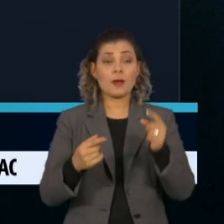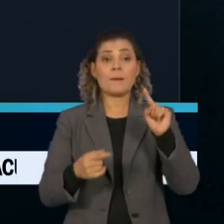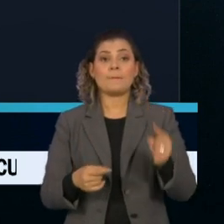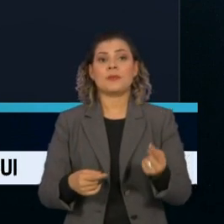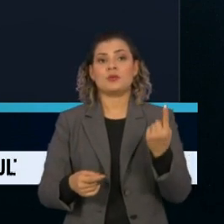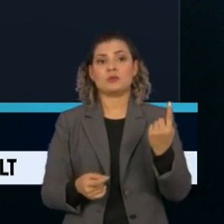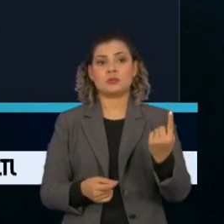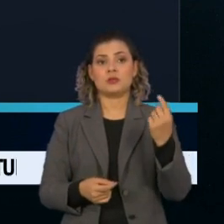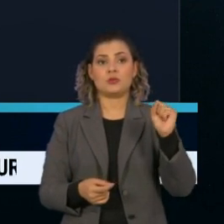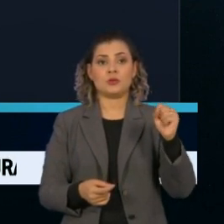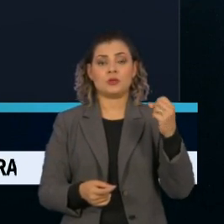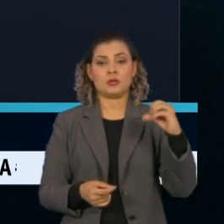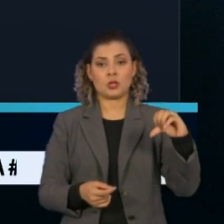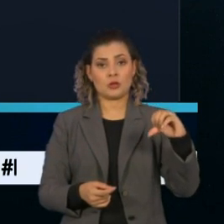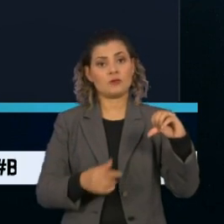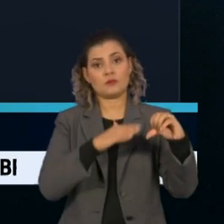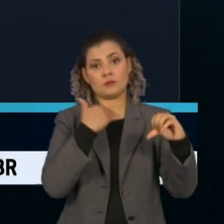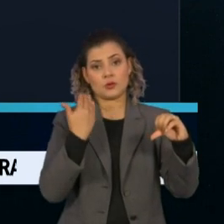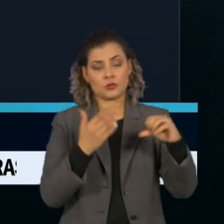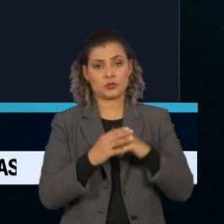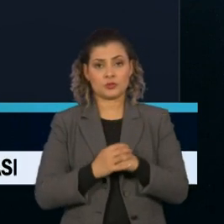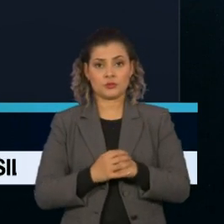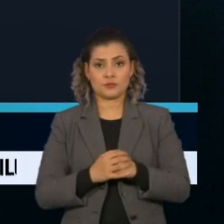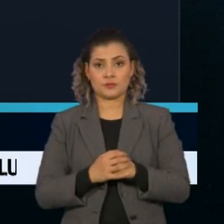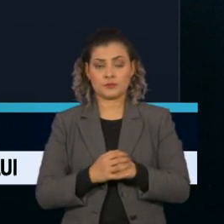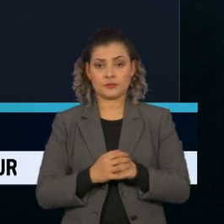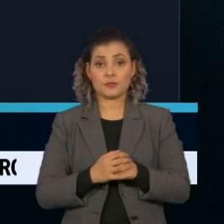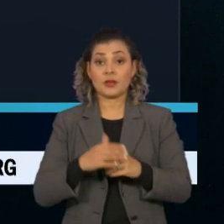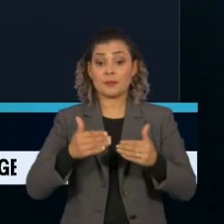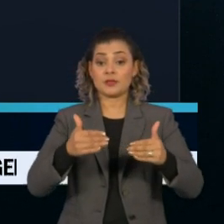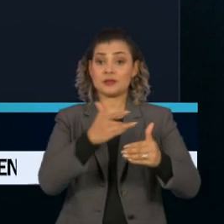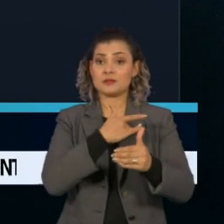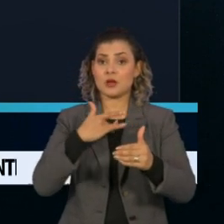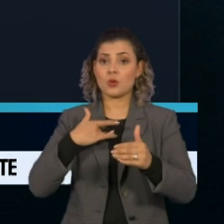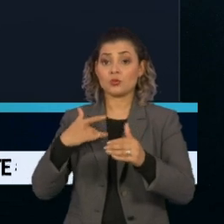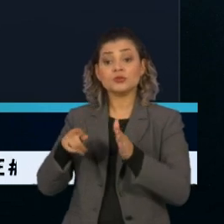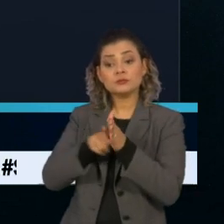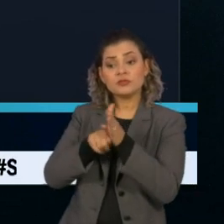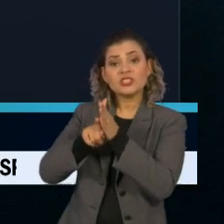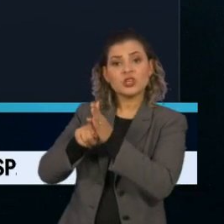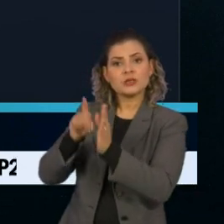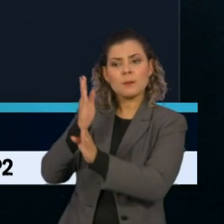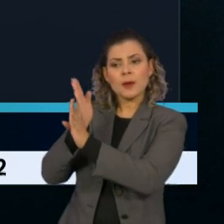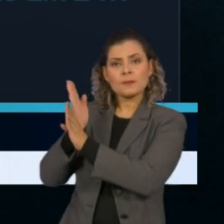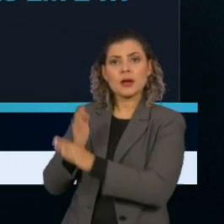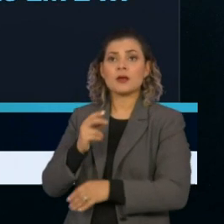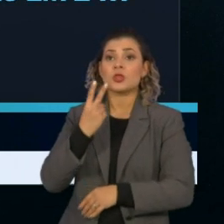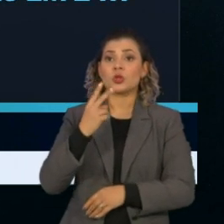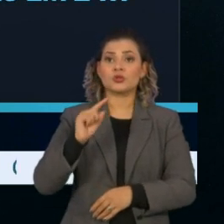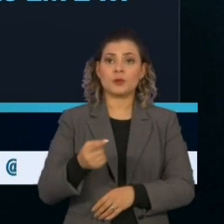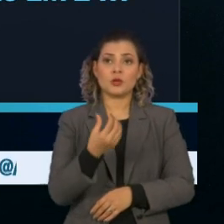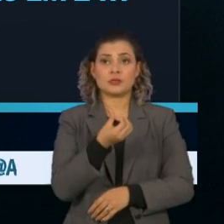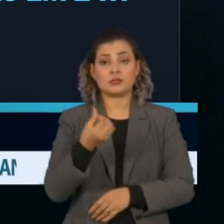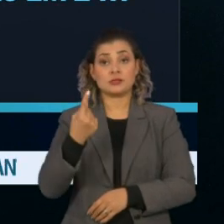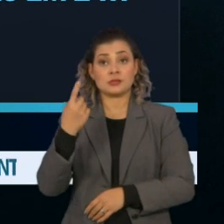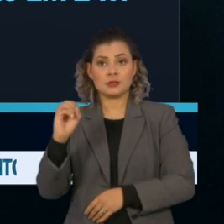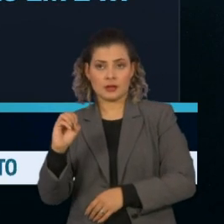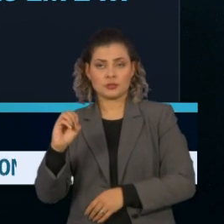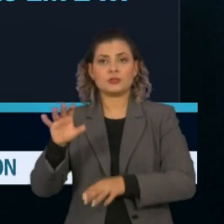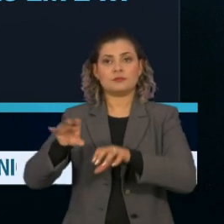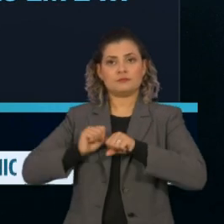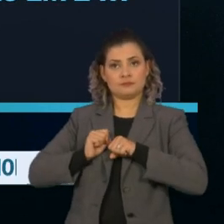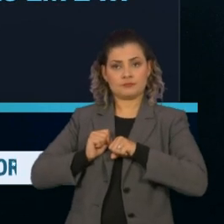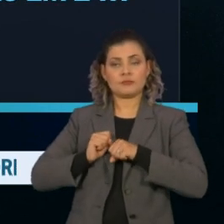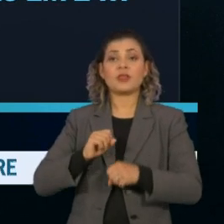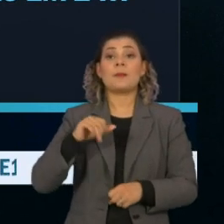.189 mortes. Segundo o Ministério da Saúde, o Brasil tem mais de 2 milhões 610 mil casos e já